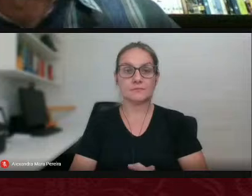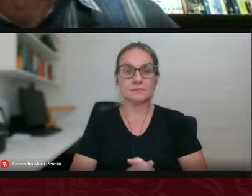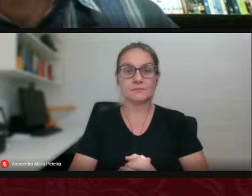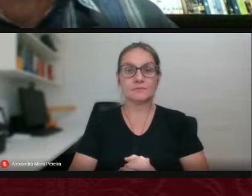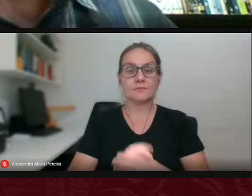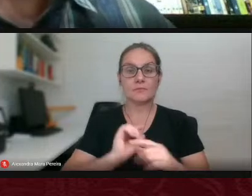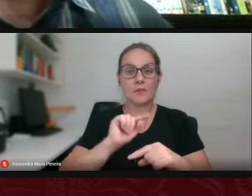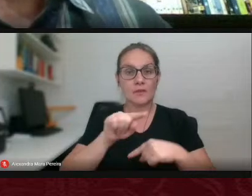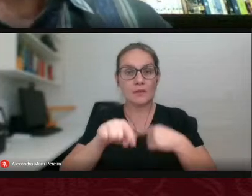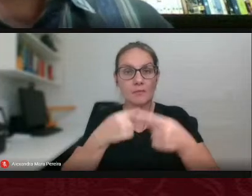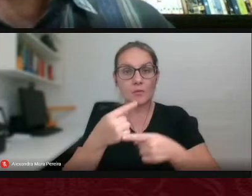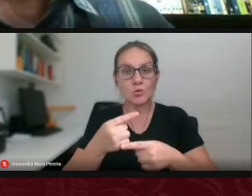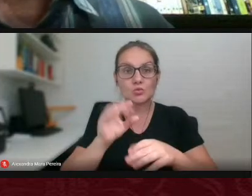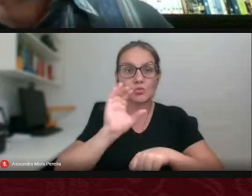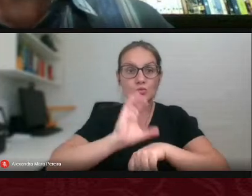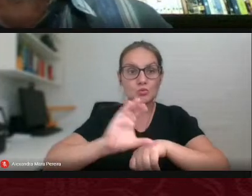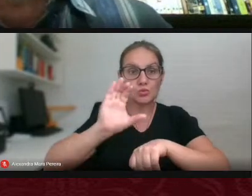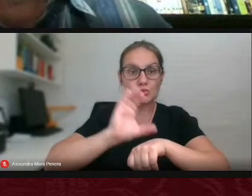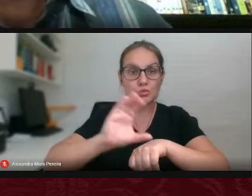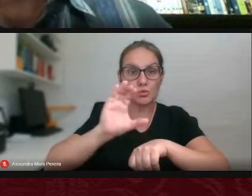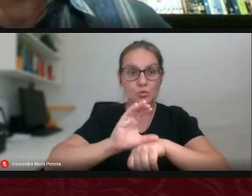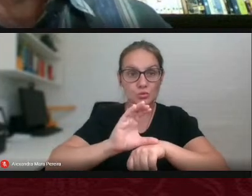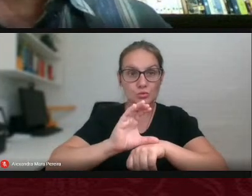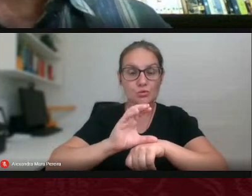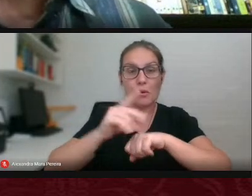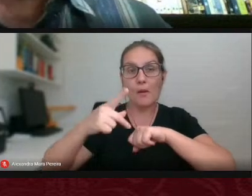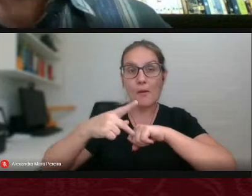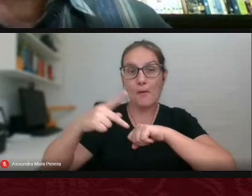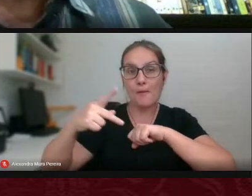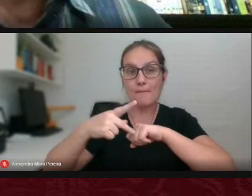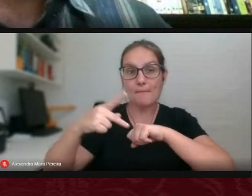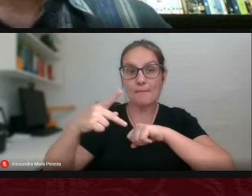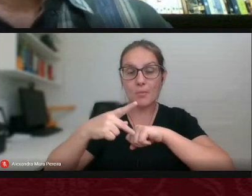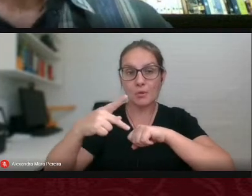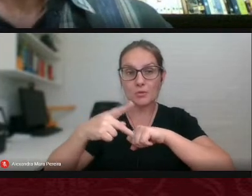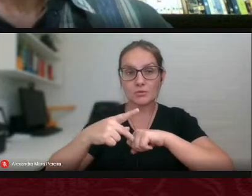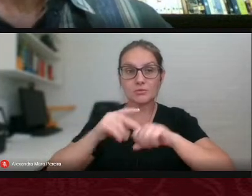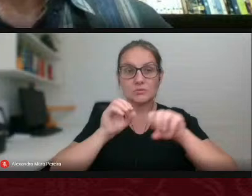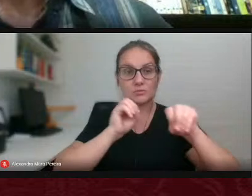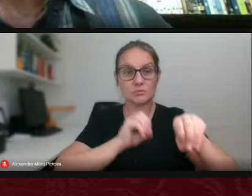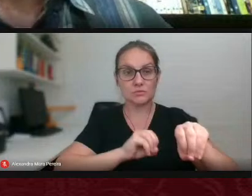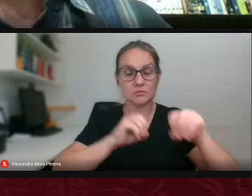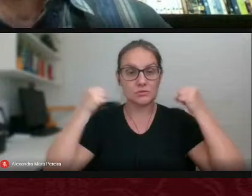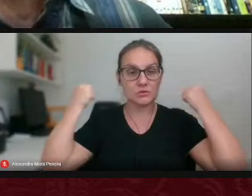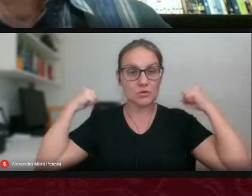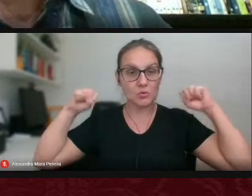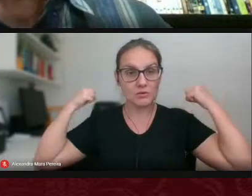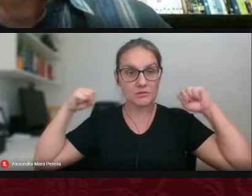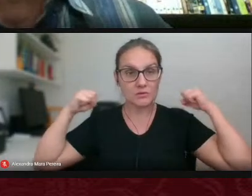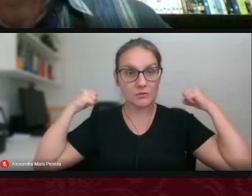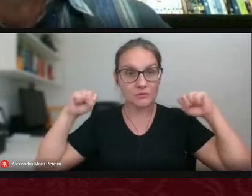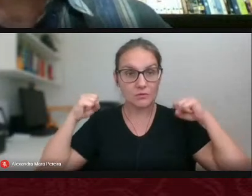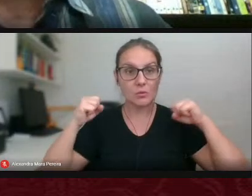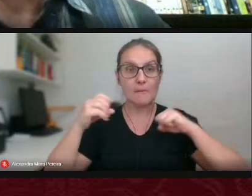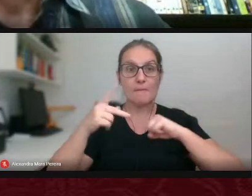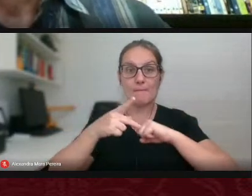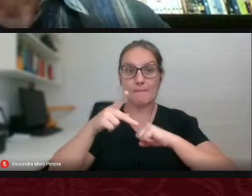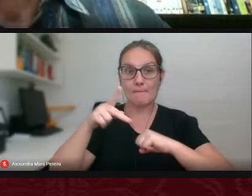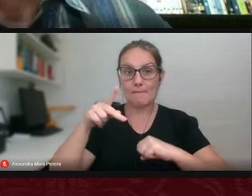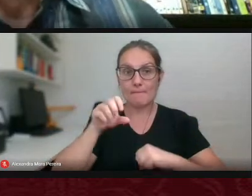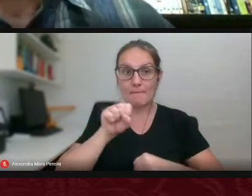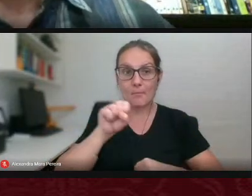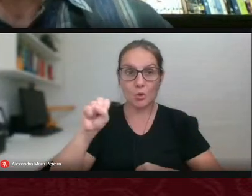falamos do curso de pós-graduação Lato Senso em educação física escolar, né? Portanto, um curso de especialização, né?